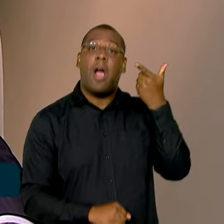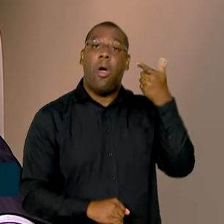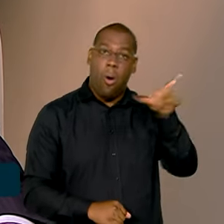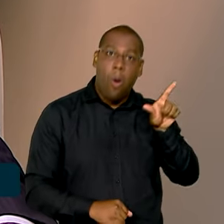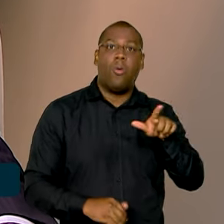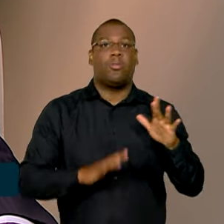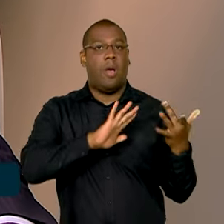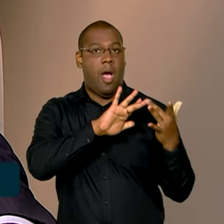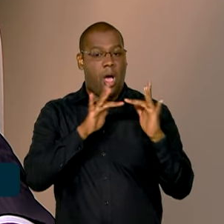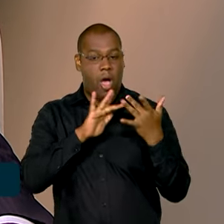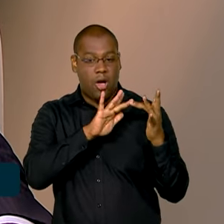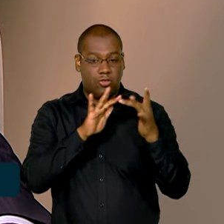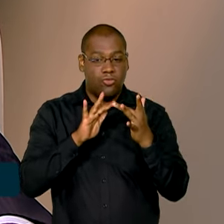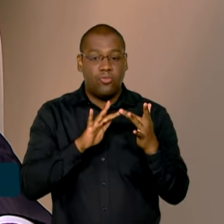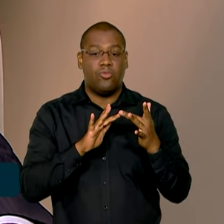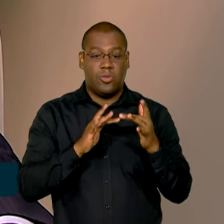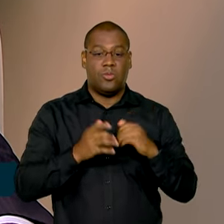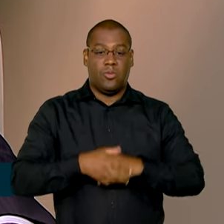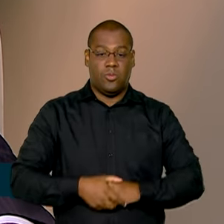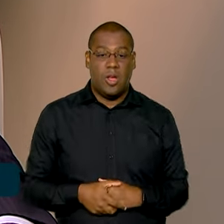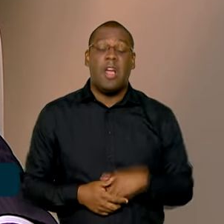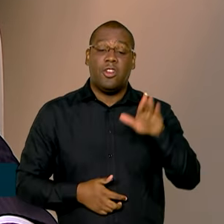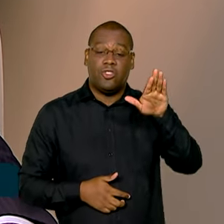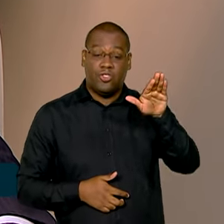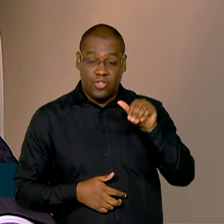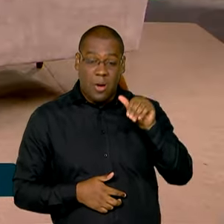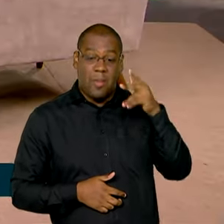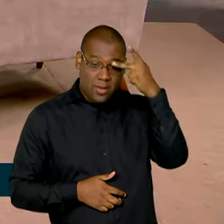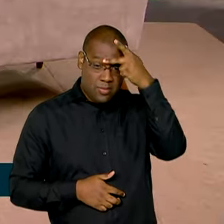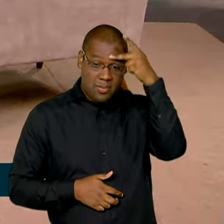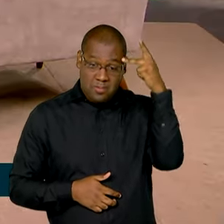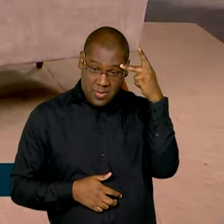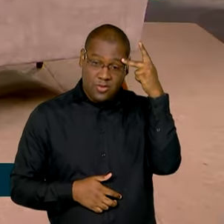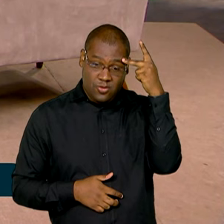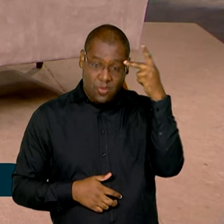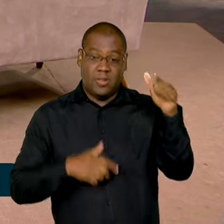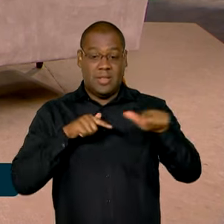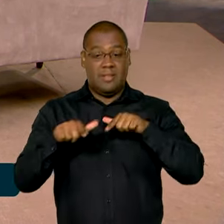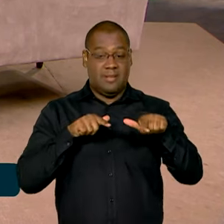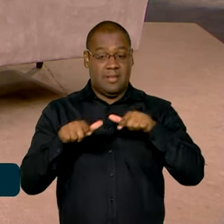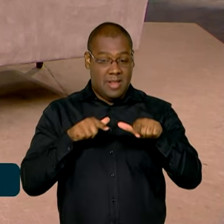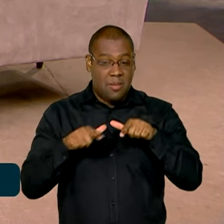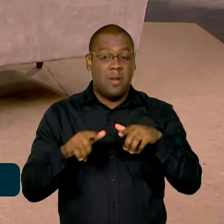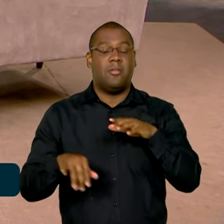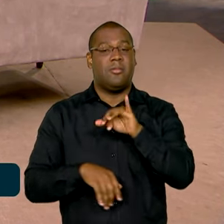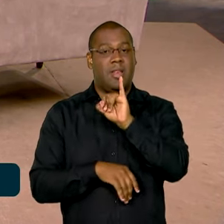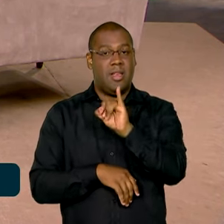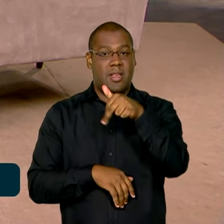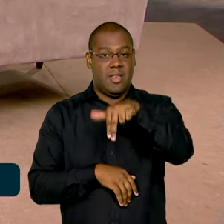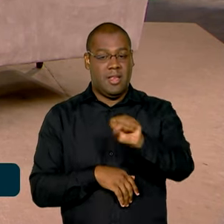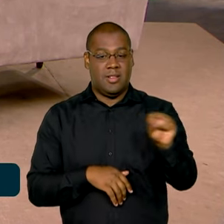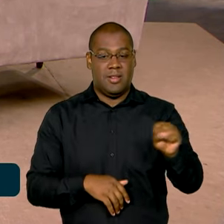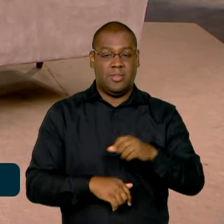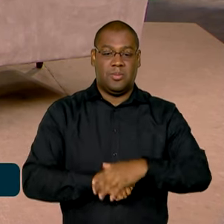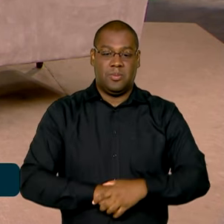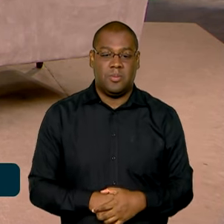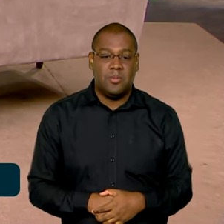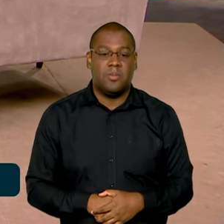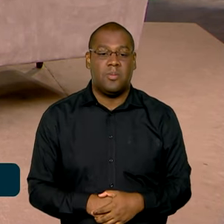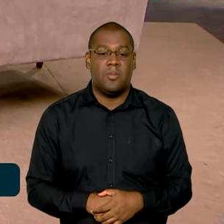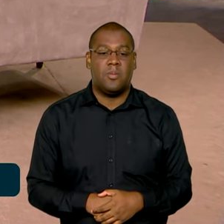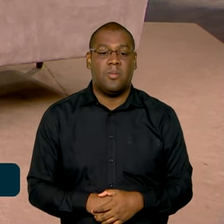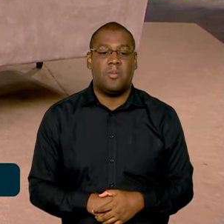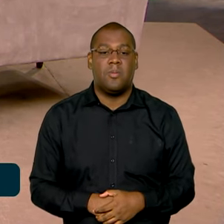nós queremos trazer todos, porque o INSS, com todos esses números, talvez, muito provavelmente, se equilibre.